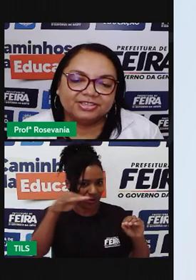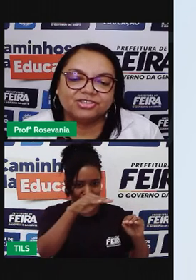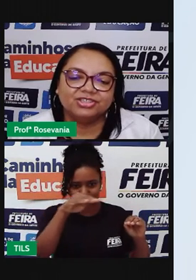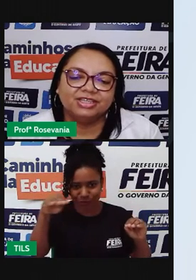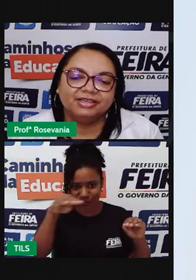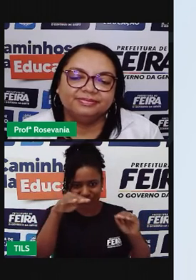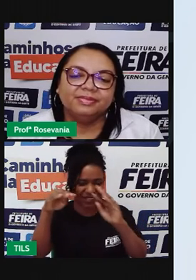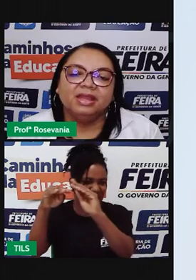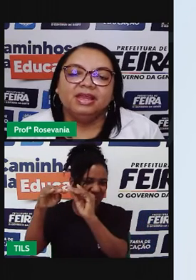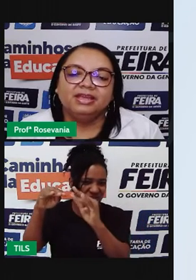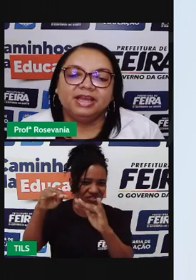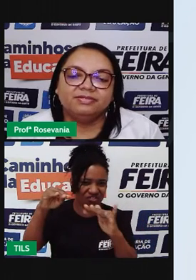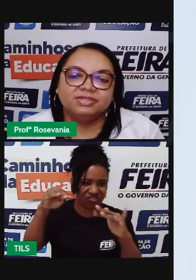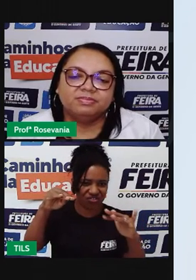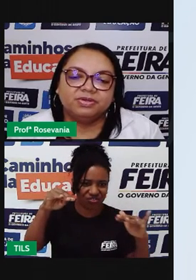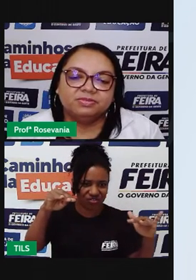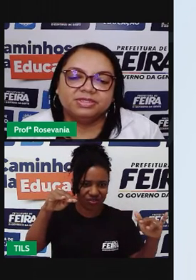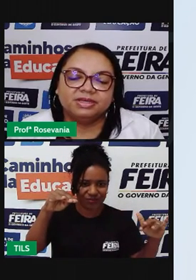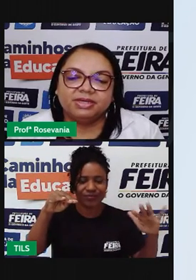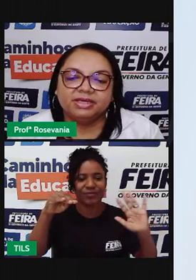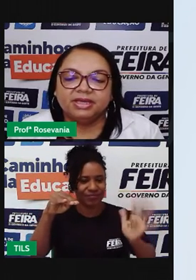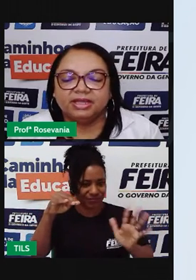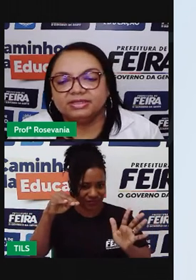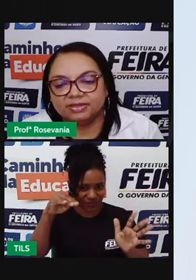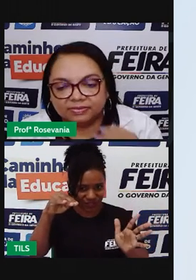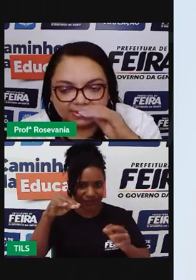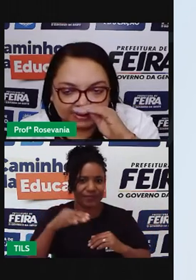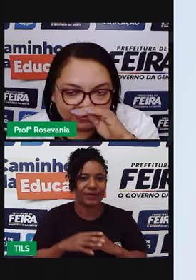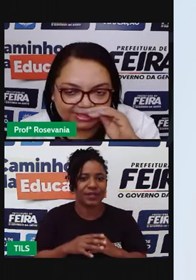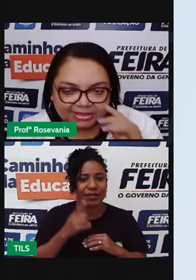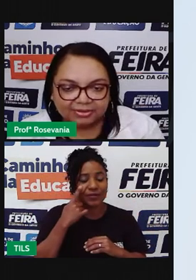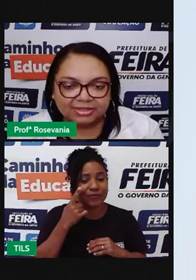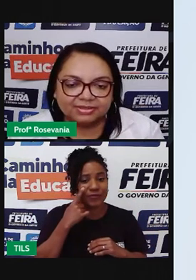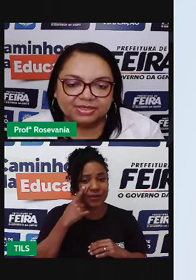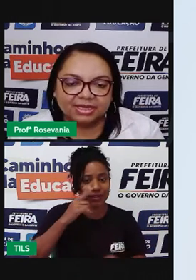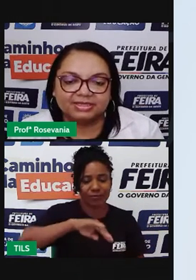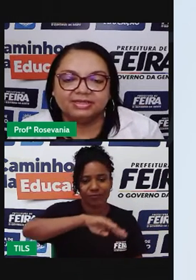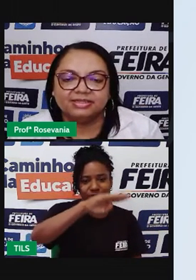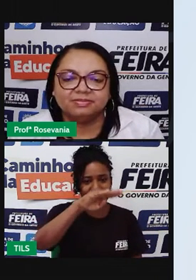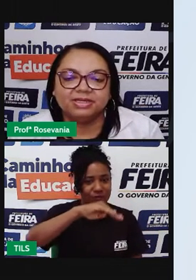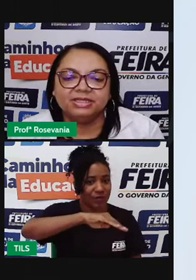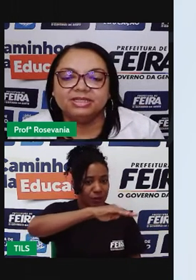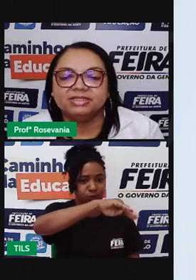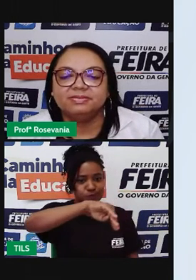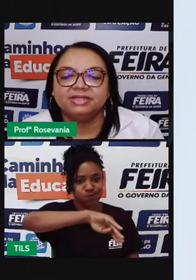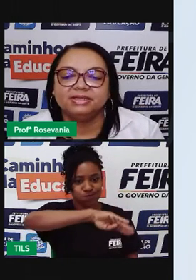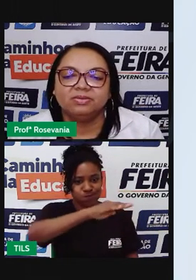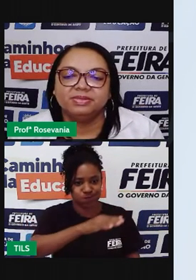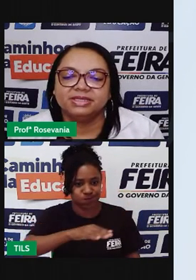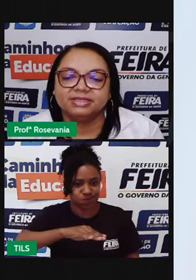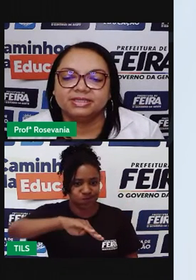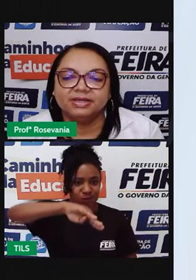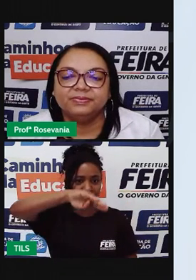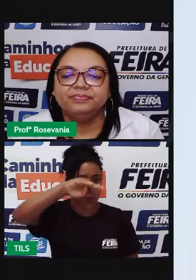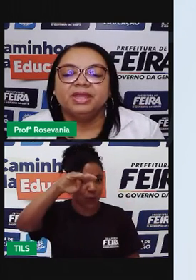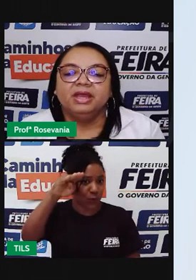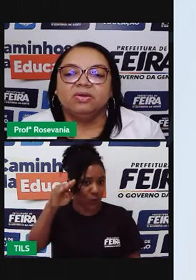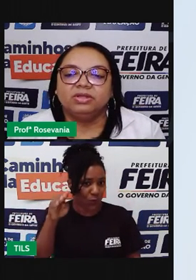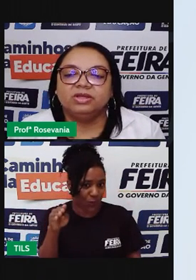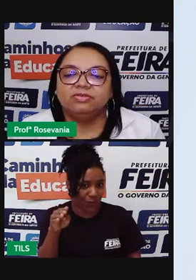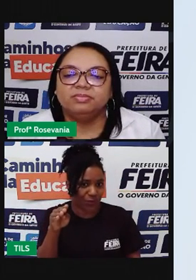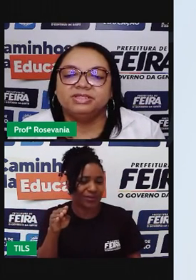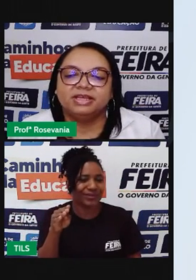desgaste, né. E aí você pode perceber que elas são, né, mais altas do que as áreas das planícies, mas em compensação,